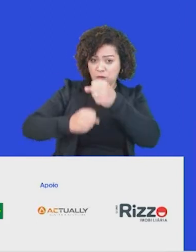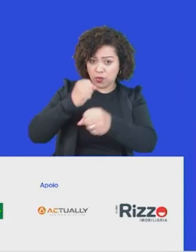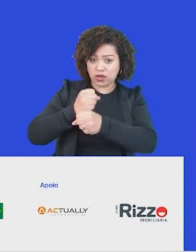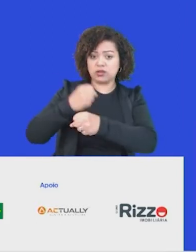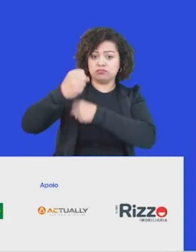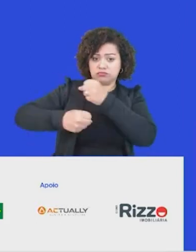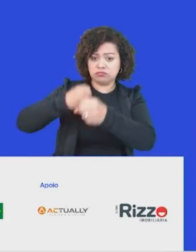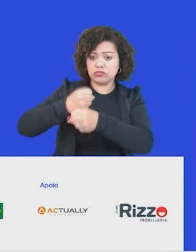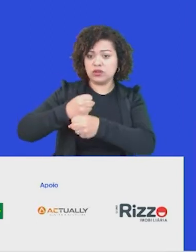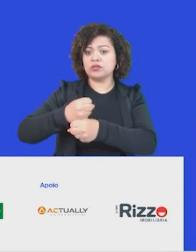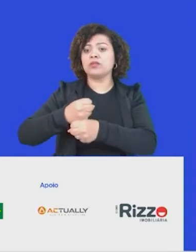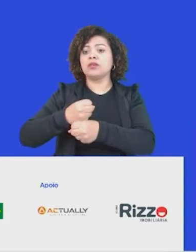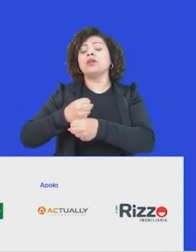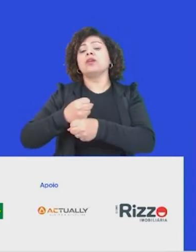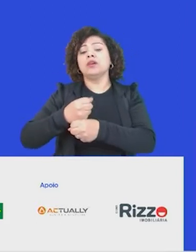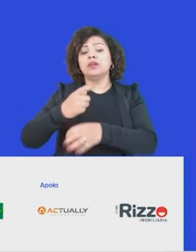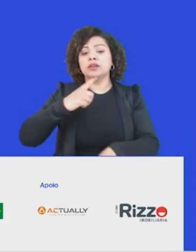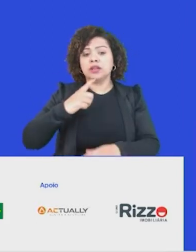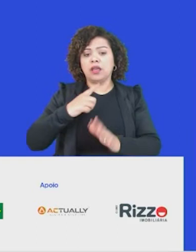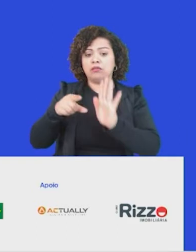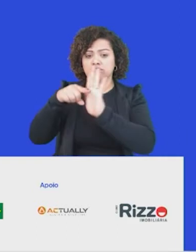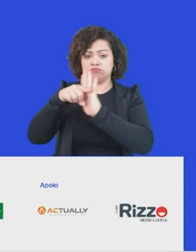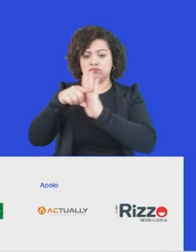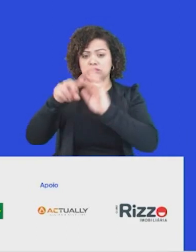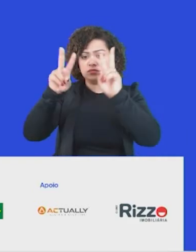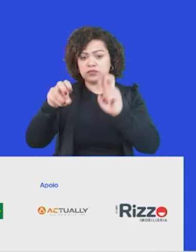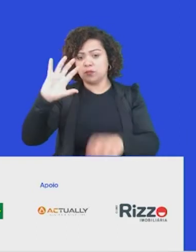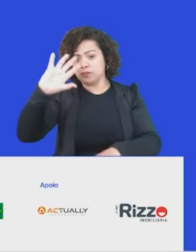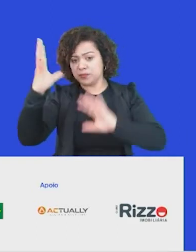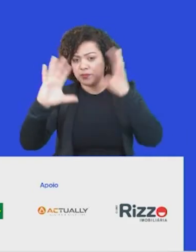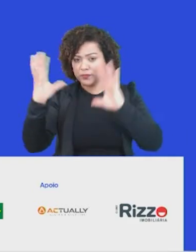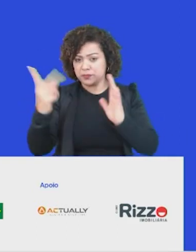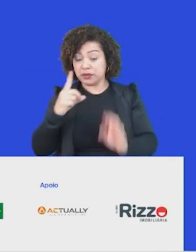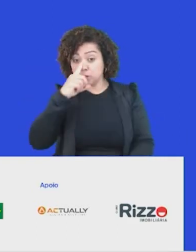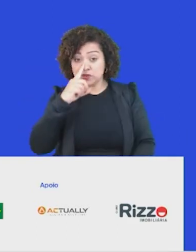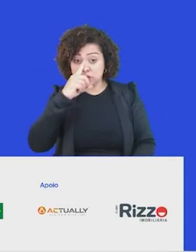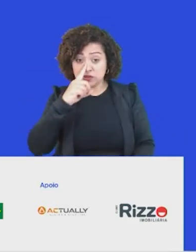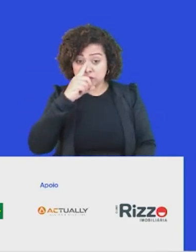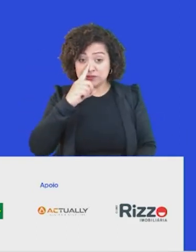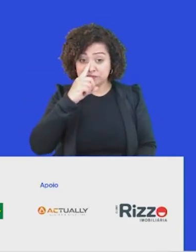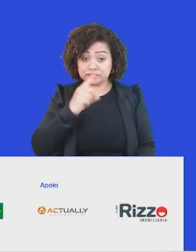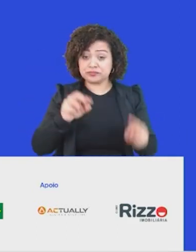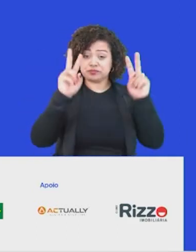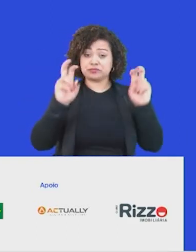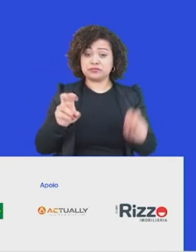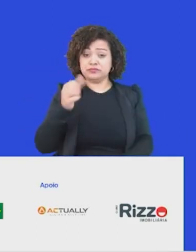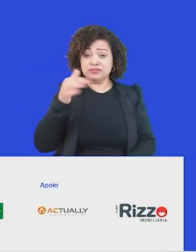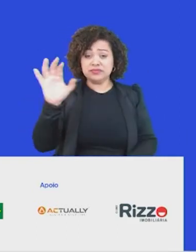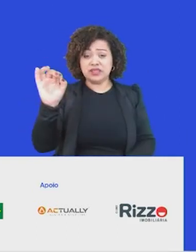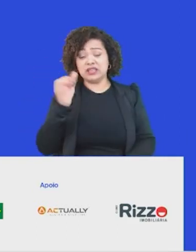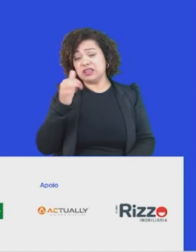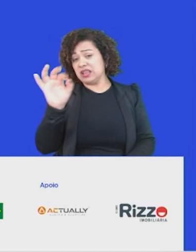Work Economic Forum, e na última edição, mais recente, 2022 deste ano, os top 10 riscos